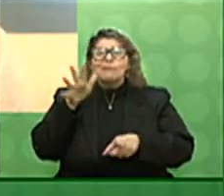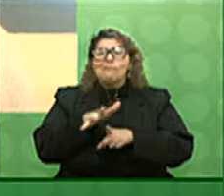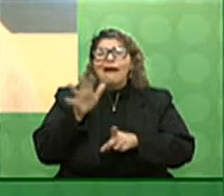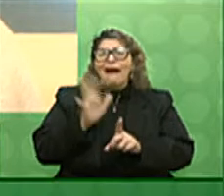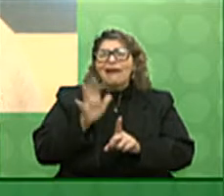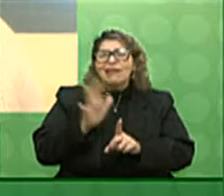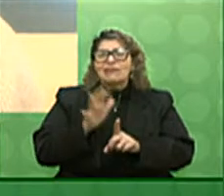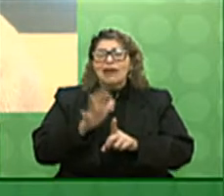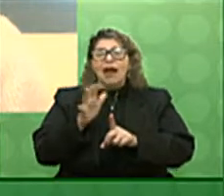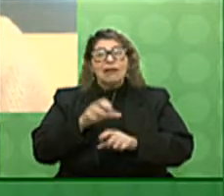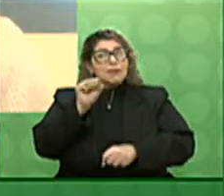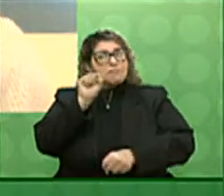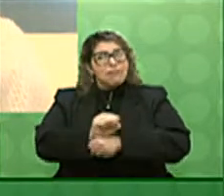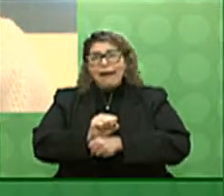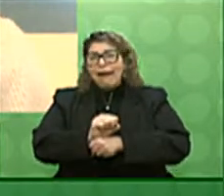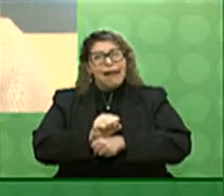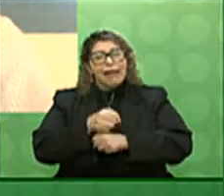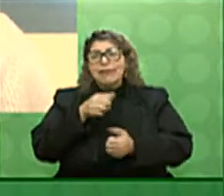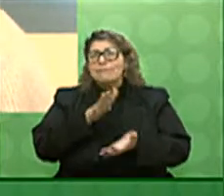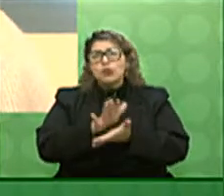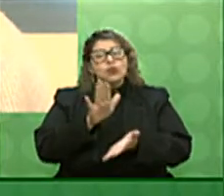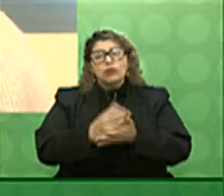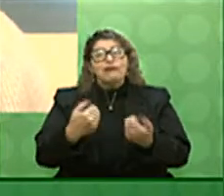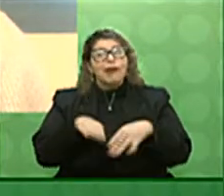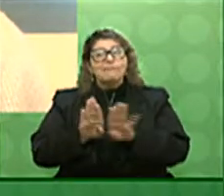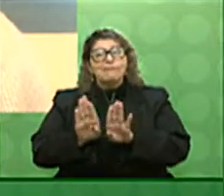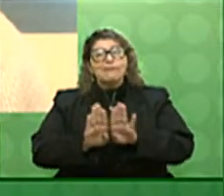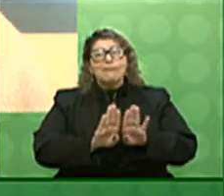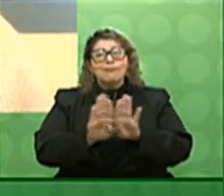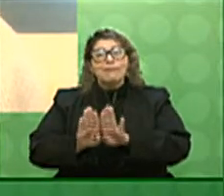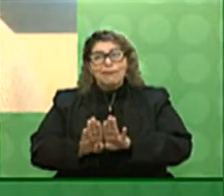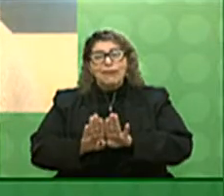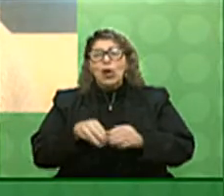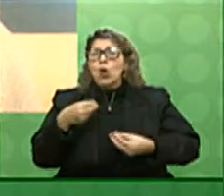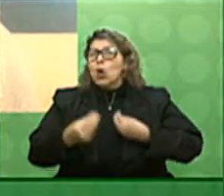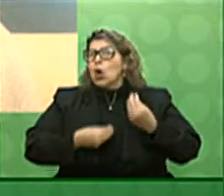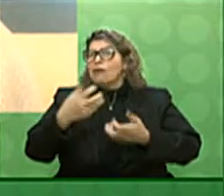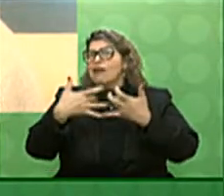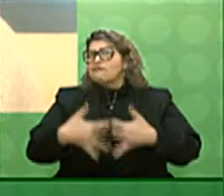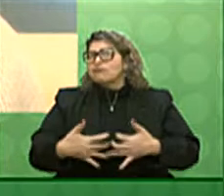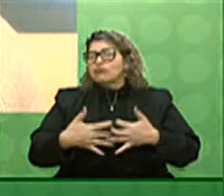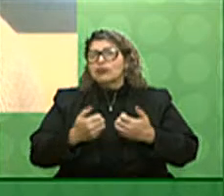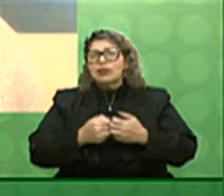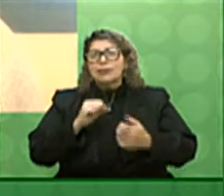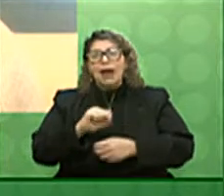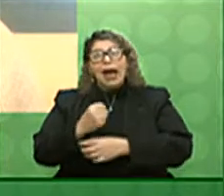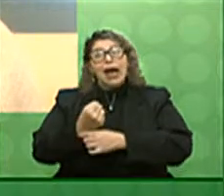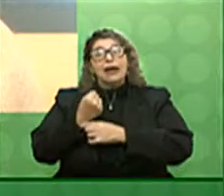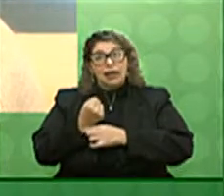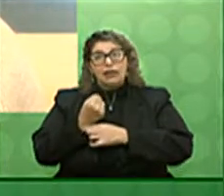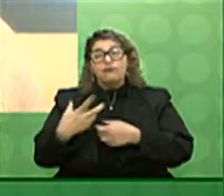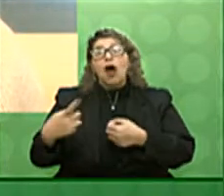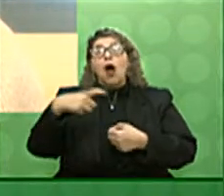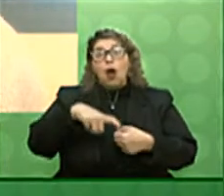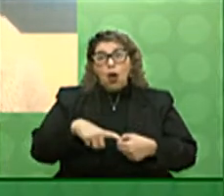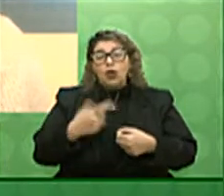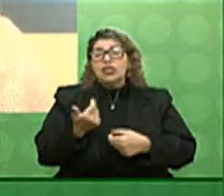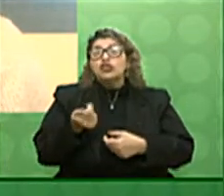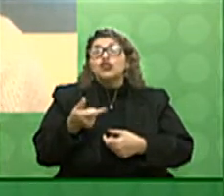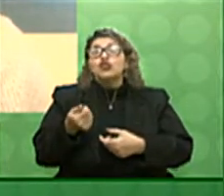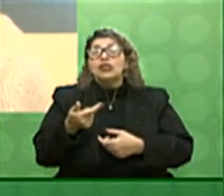parada da atividade produtiva. Como nós vamos fazer para garantir a retomada